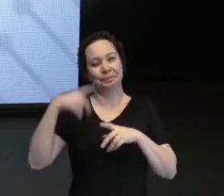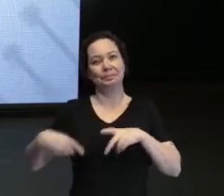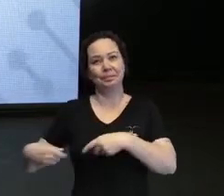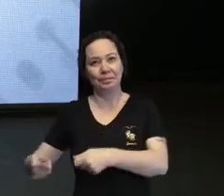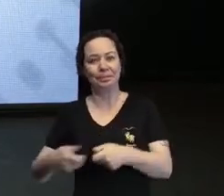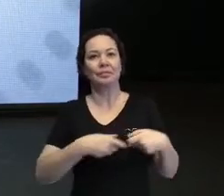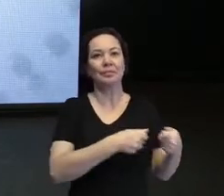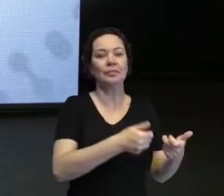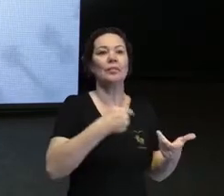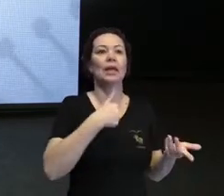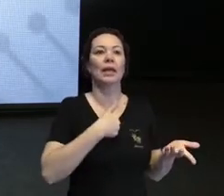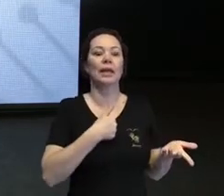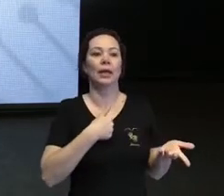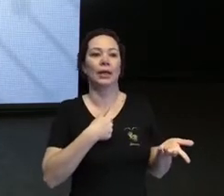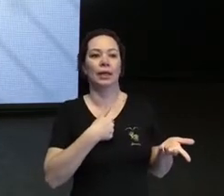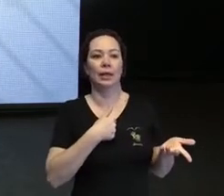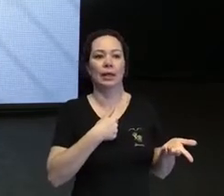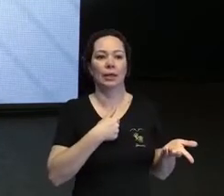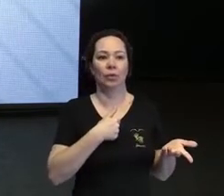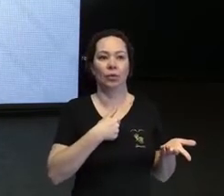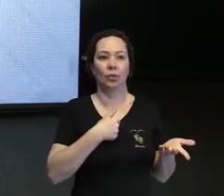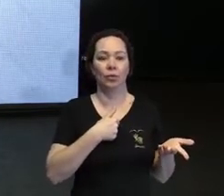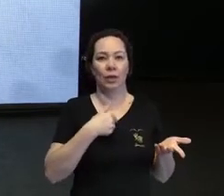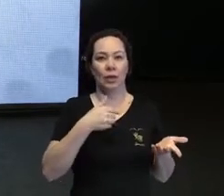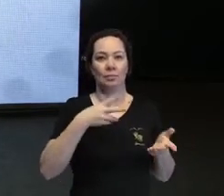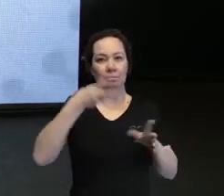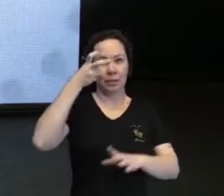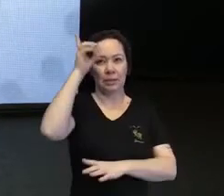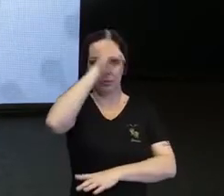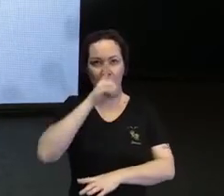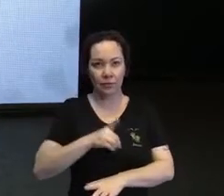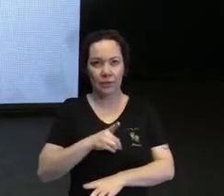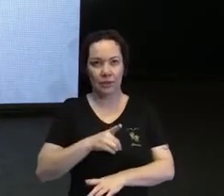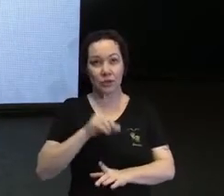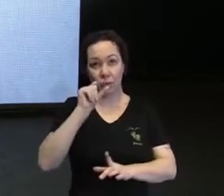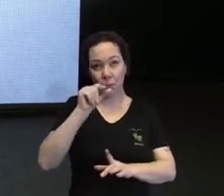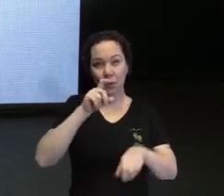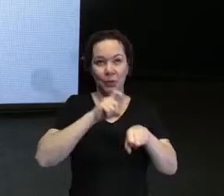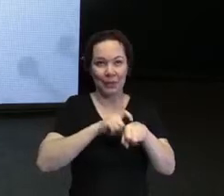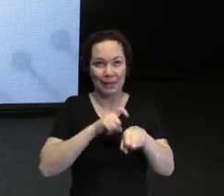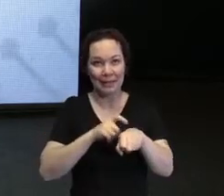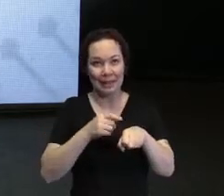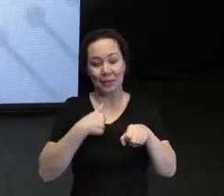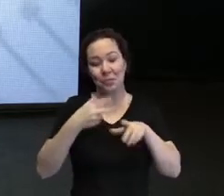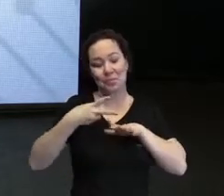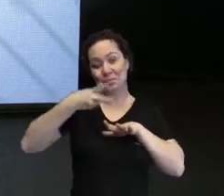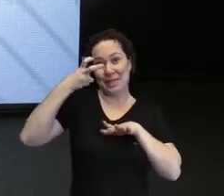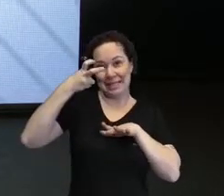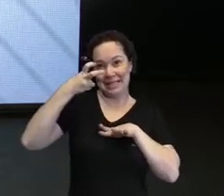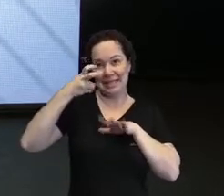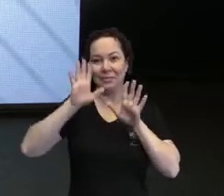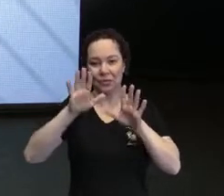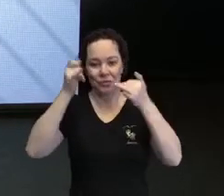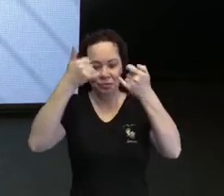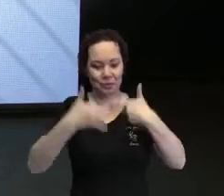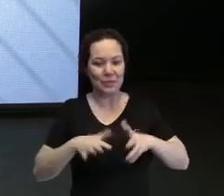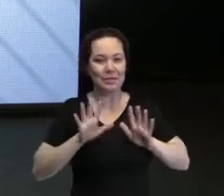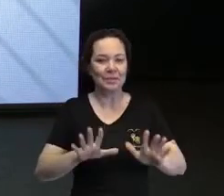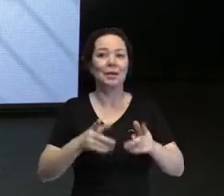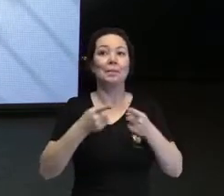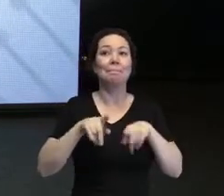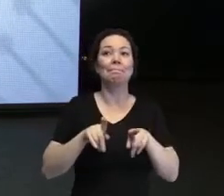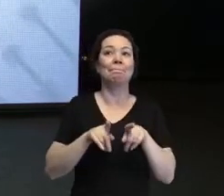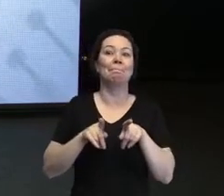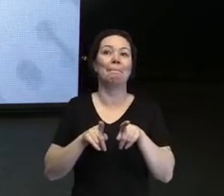sou deficiente, me entendo como deficiente há muito menos tempo, tá? E já vou comentar sobre isso, mas